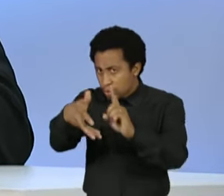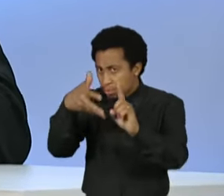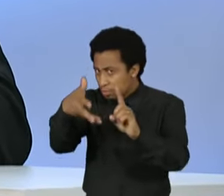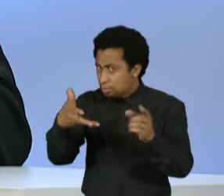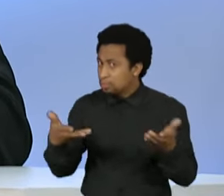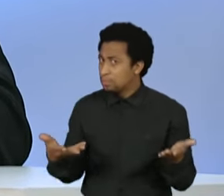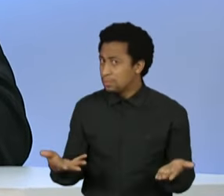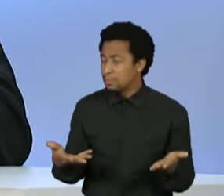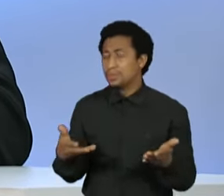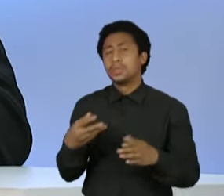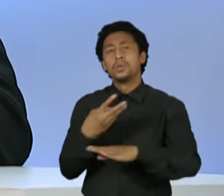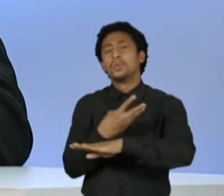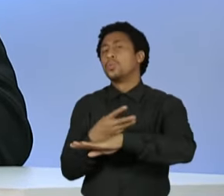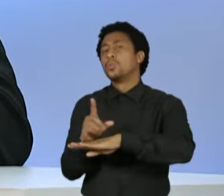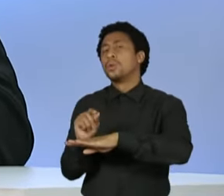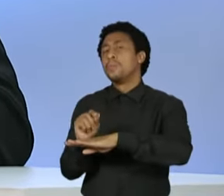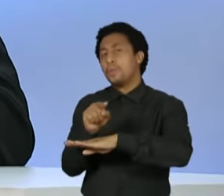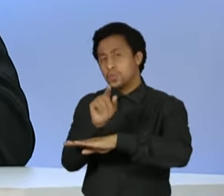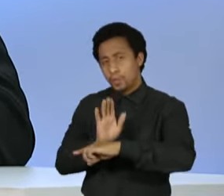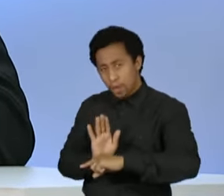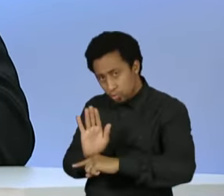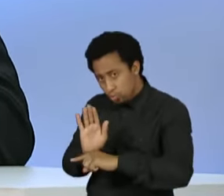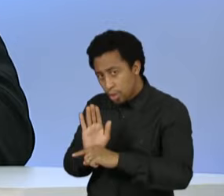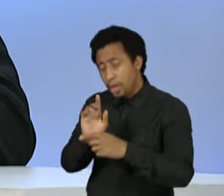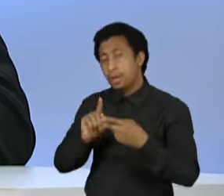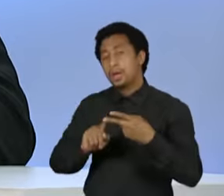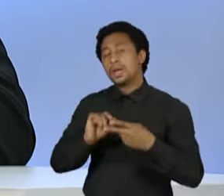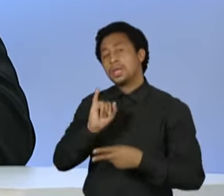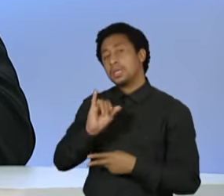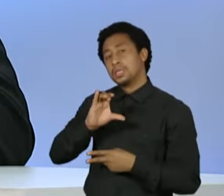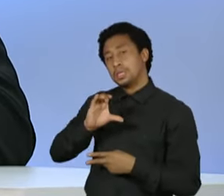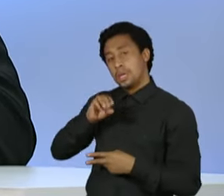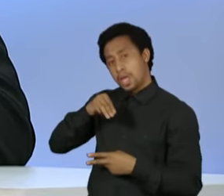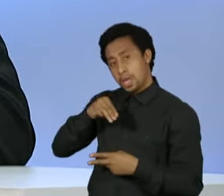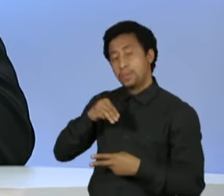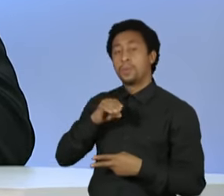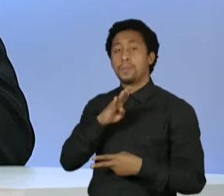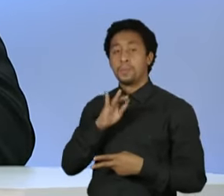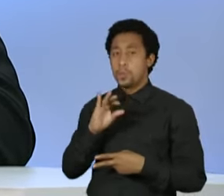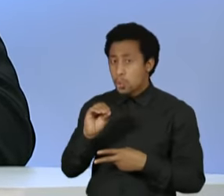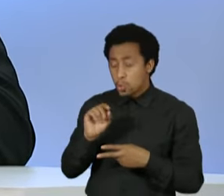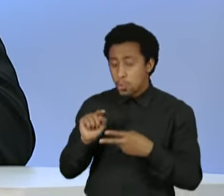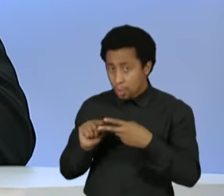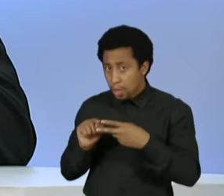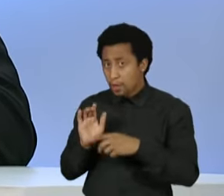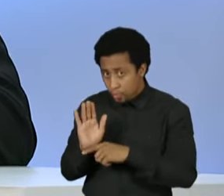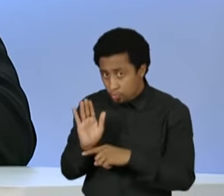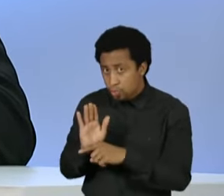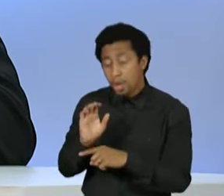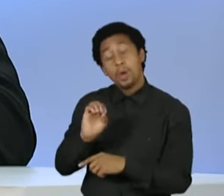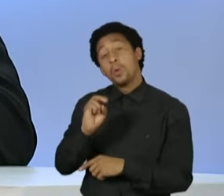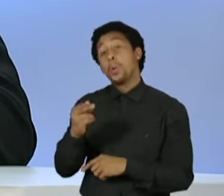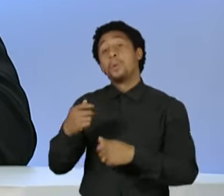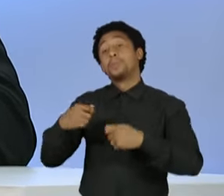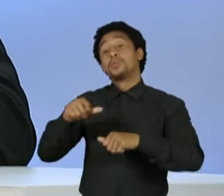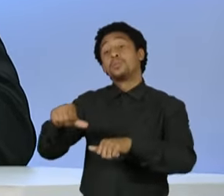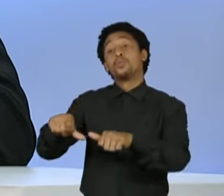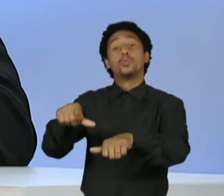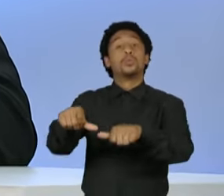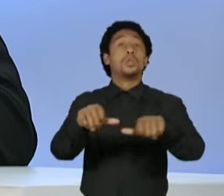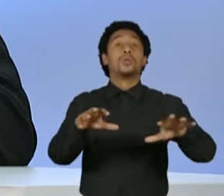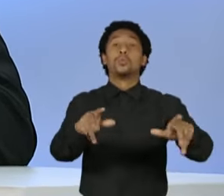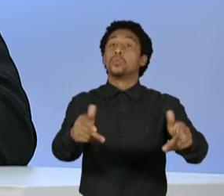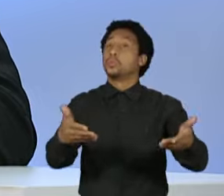o Ibama, o ICMBio? Ou a senhora ainda acha que precisa fazer mudanças e